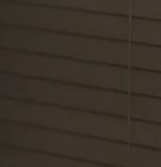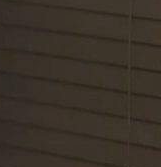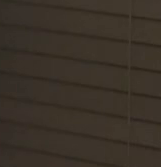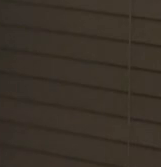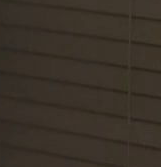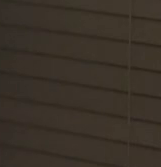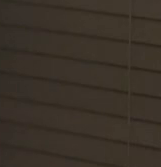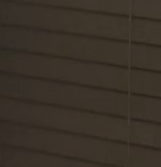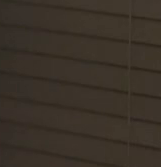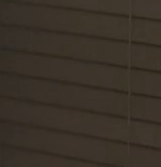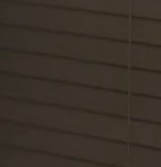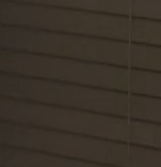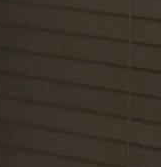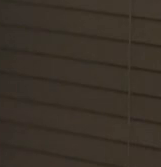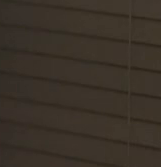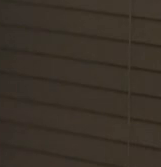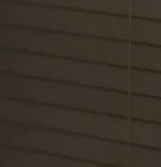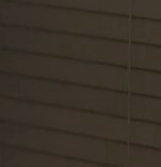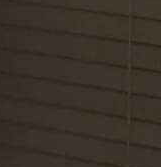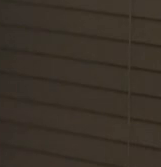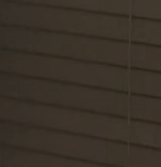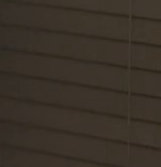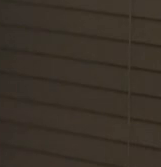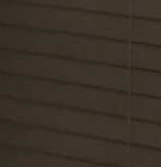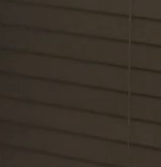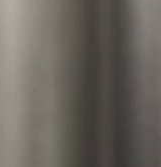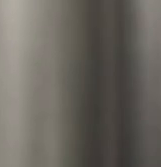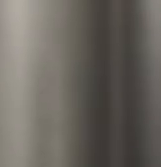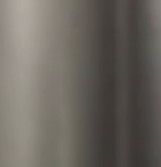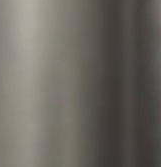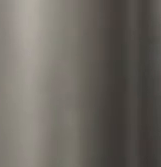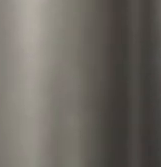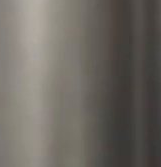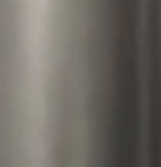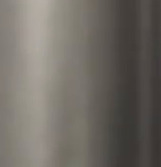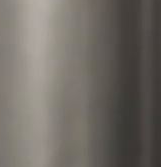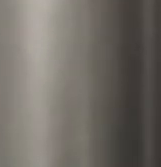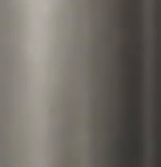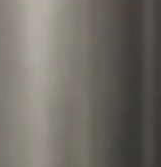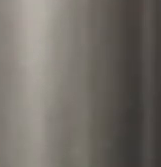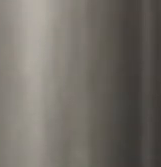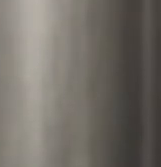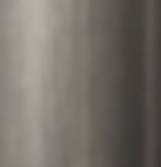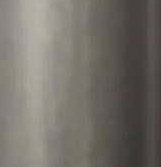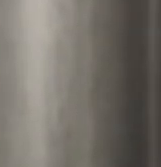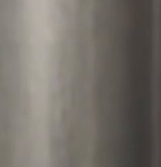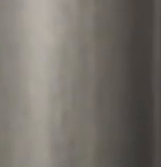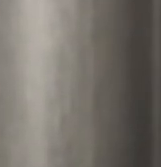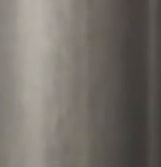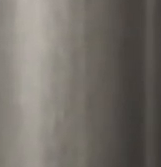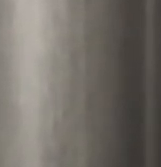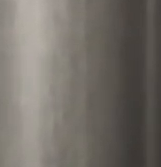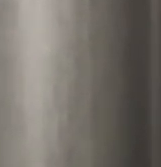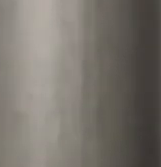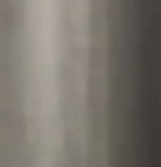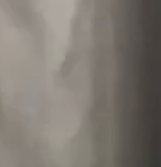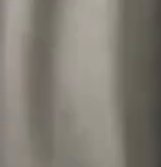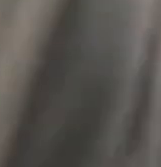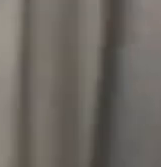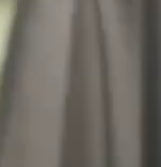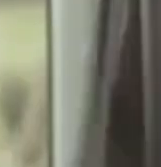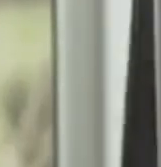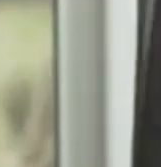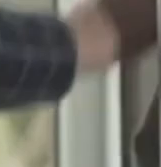queremos qualidade de vida para todos os nossos idosos não há como escapar ou envelhecemos ou vamos